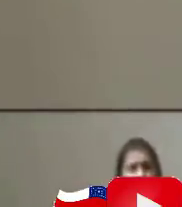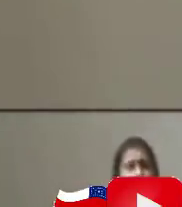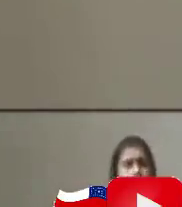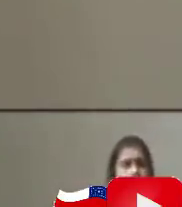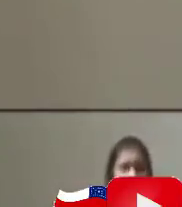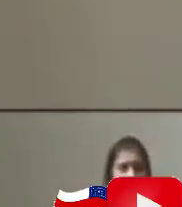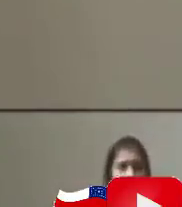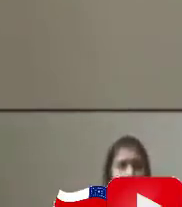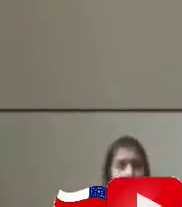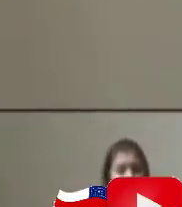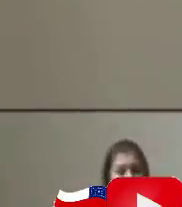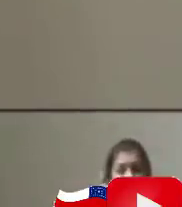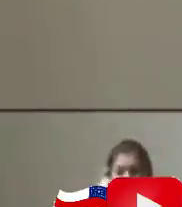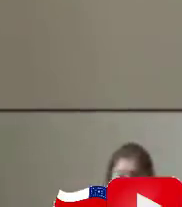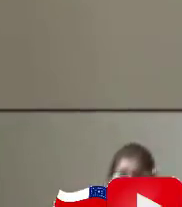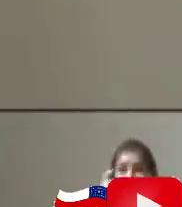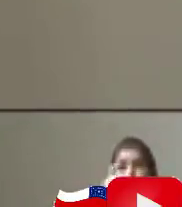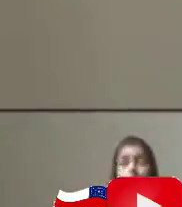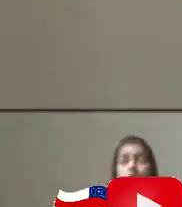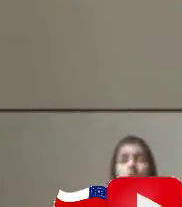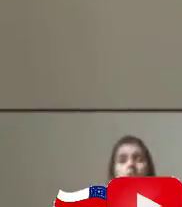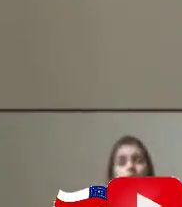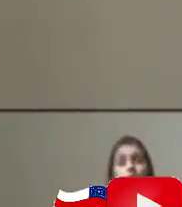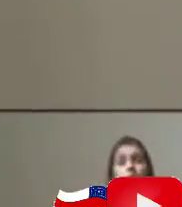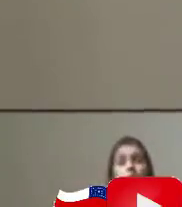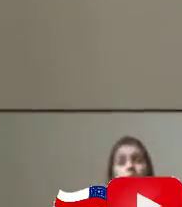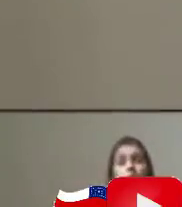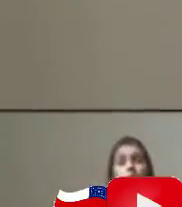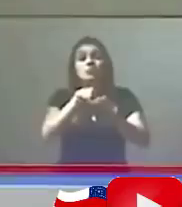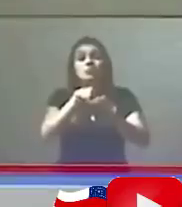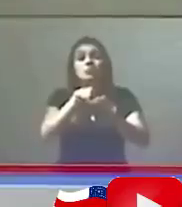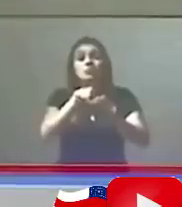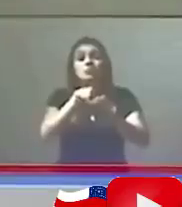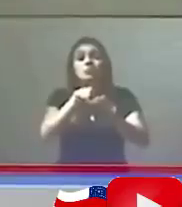você que está preocupado, também vai ser contaminado.